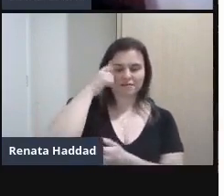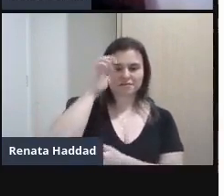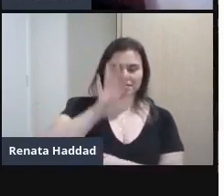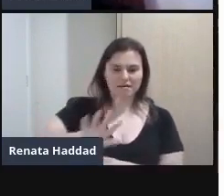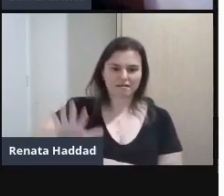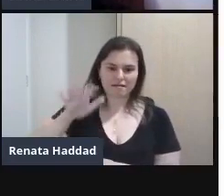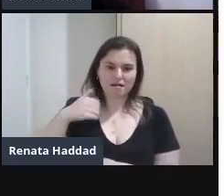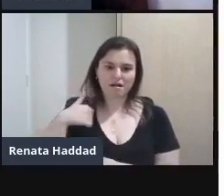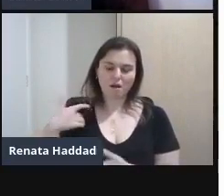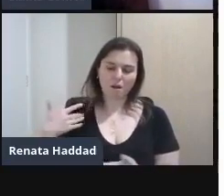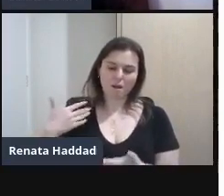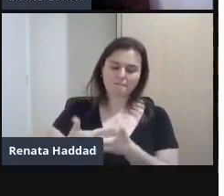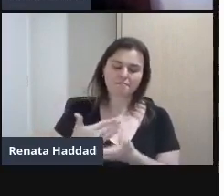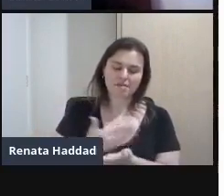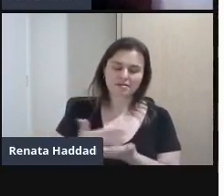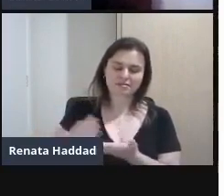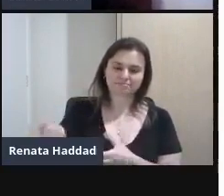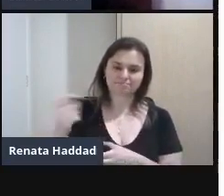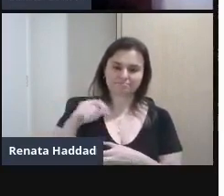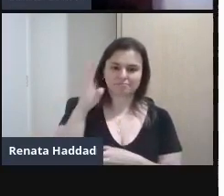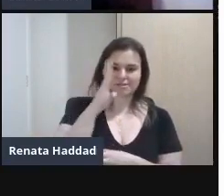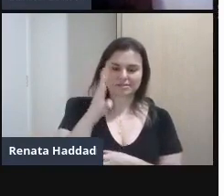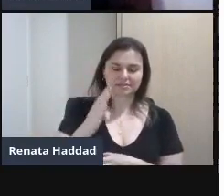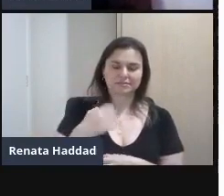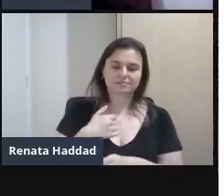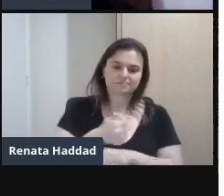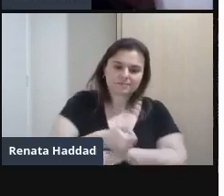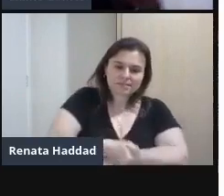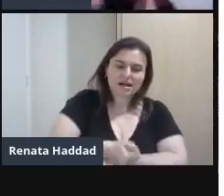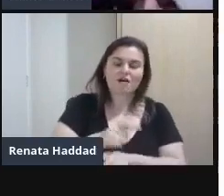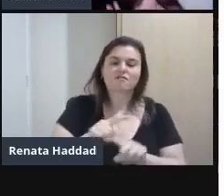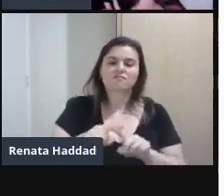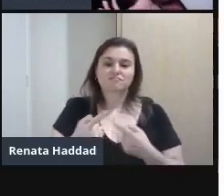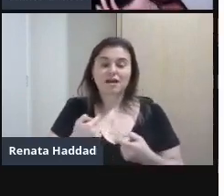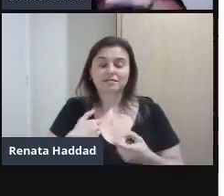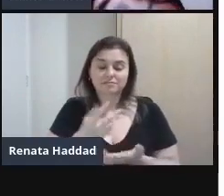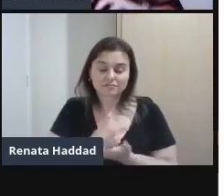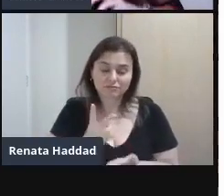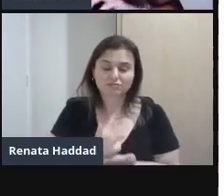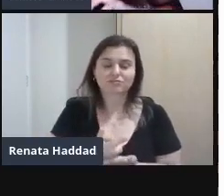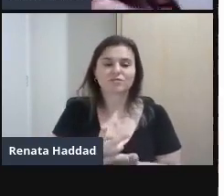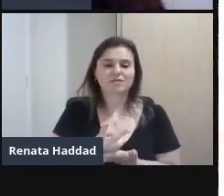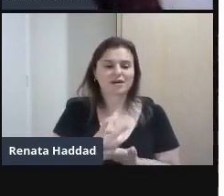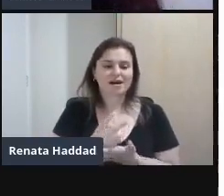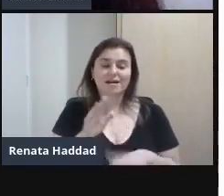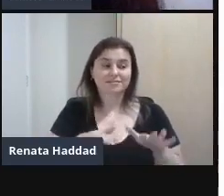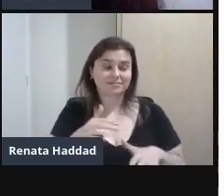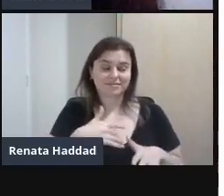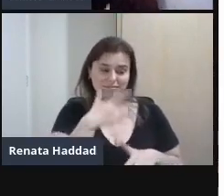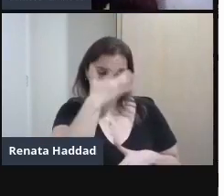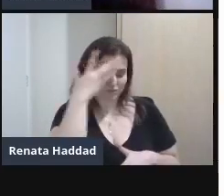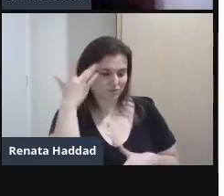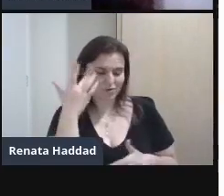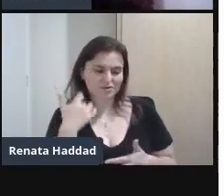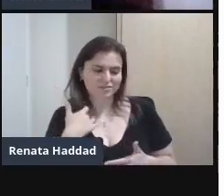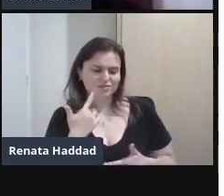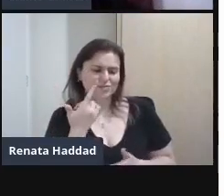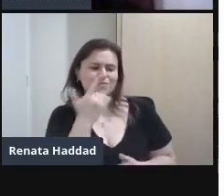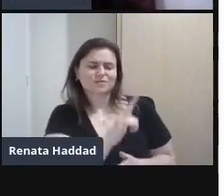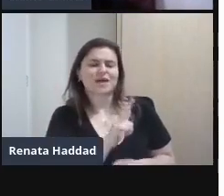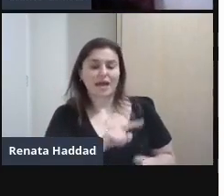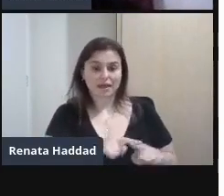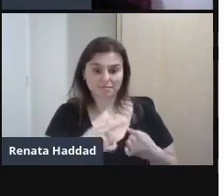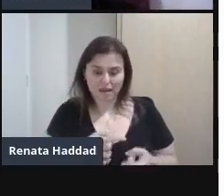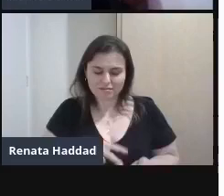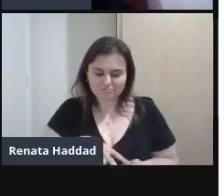Mas que vai se regionalizando Então ela mantém Muitas pessoas Não conseguem Mantém E ela mantém E mais Ela